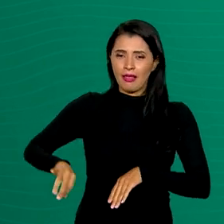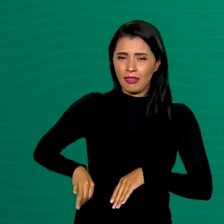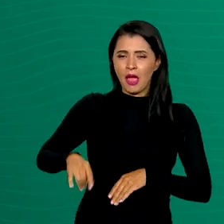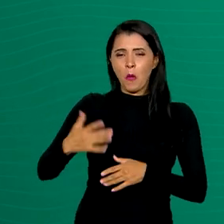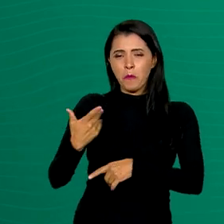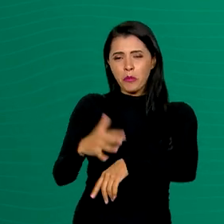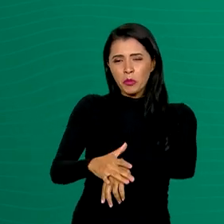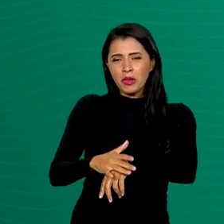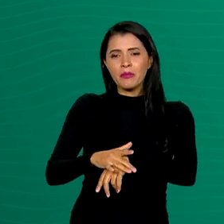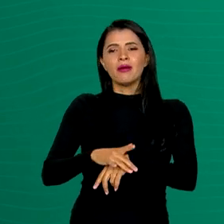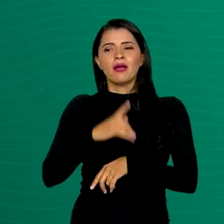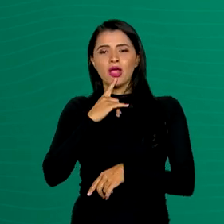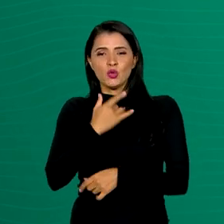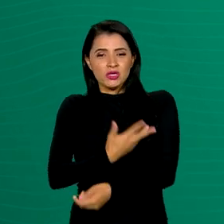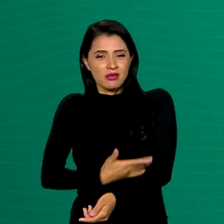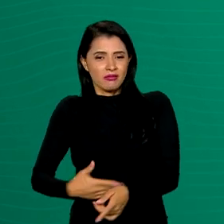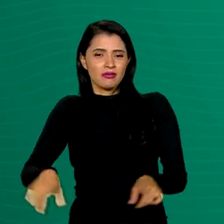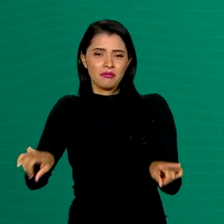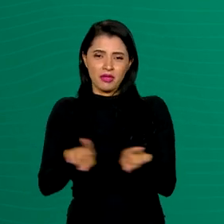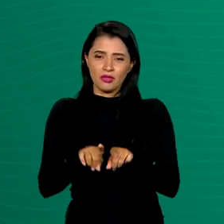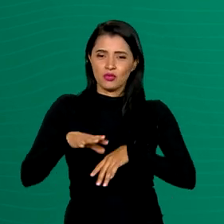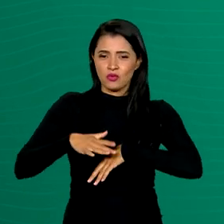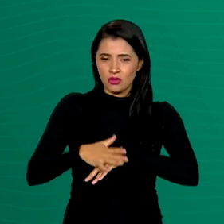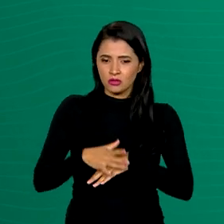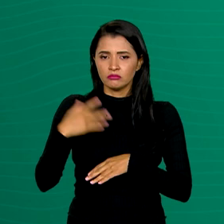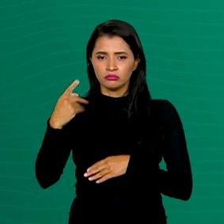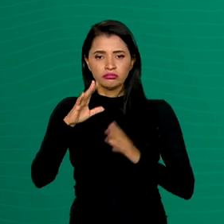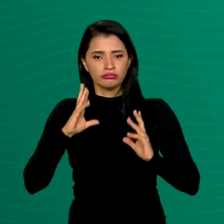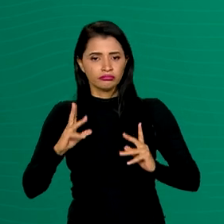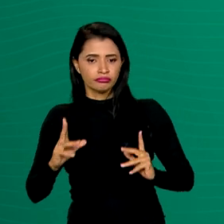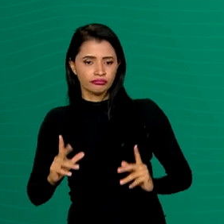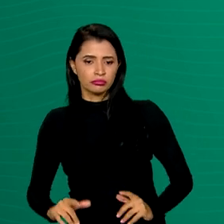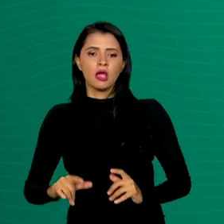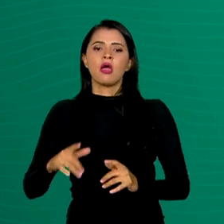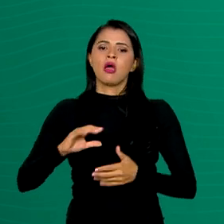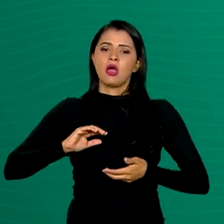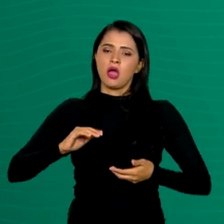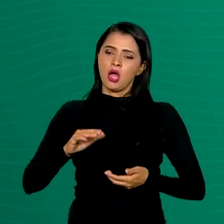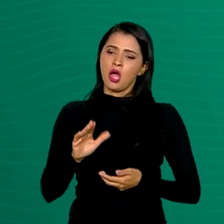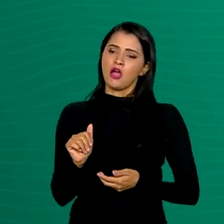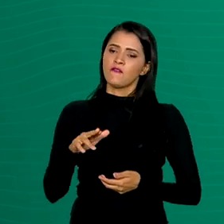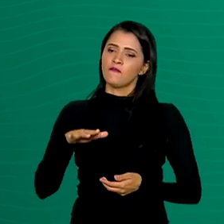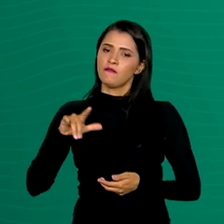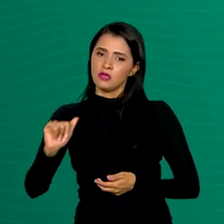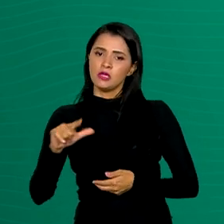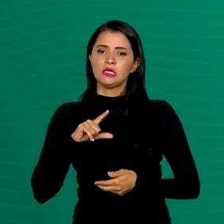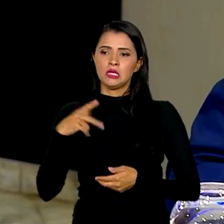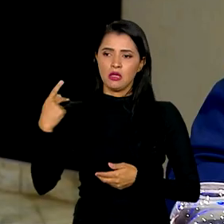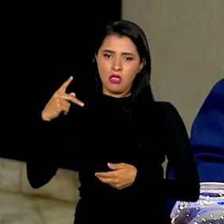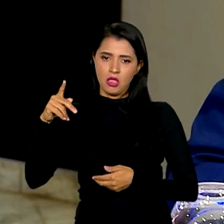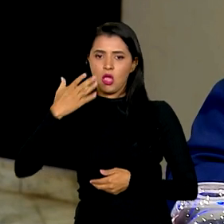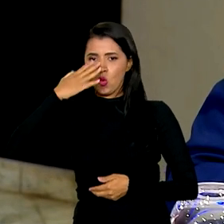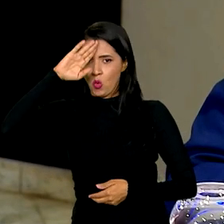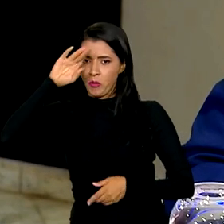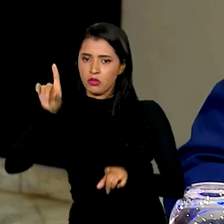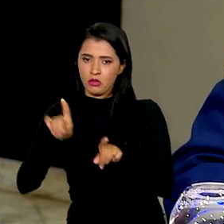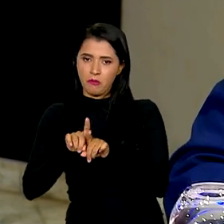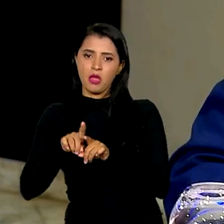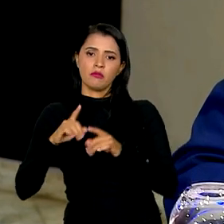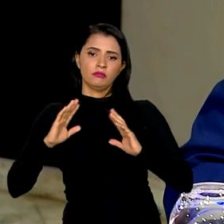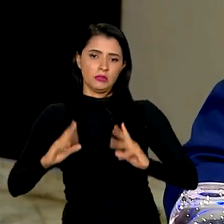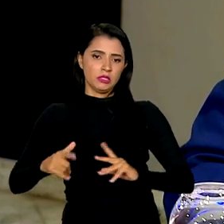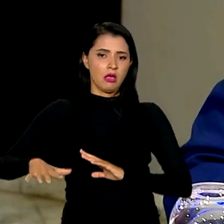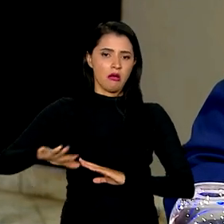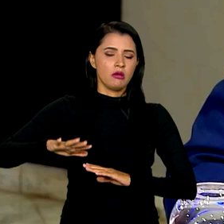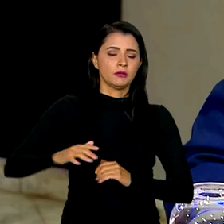O acordo também prevê regulamentação sanitária entre a Anvisa e a Agência Cubana de Vigilância Sanitária. A importância desse